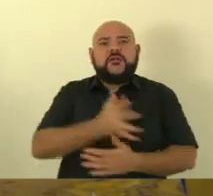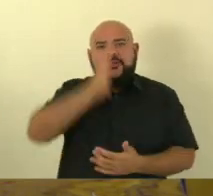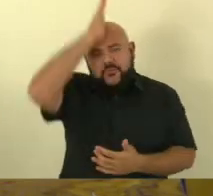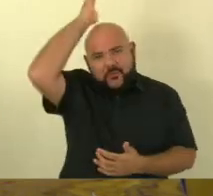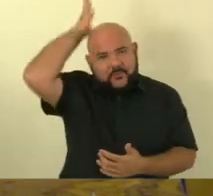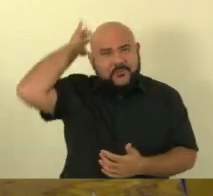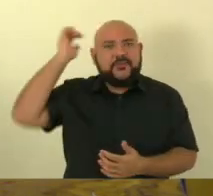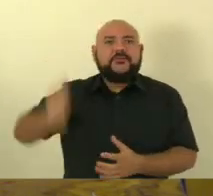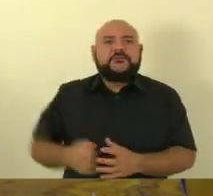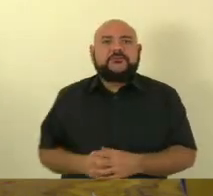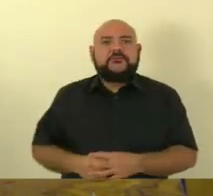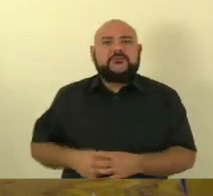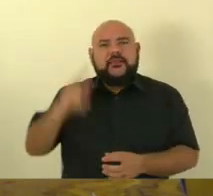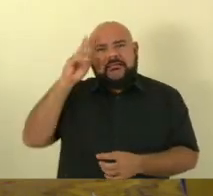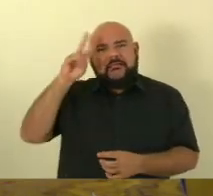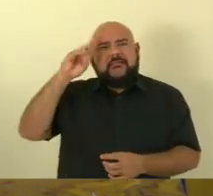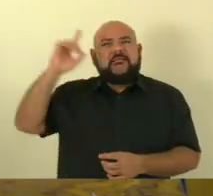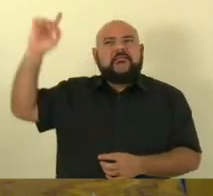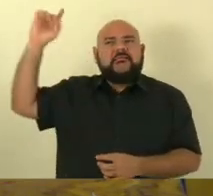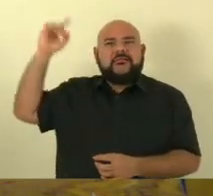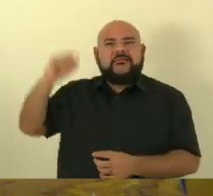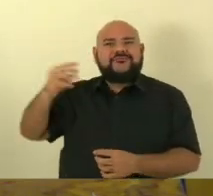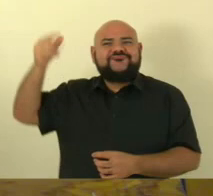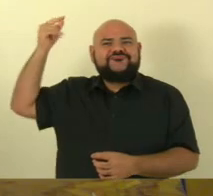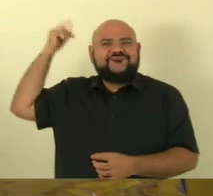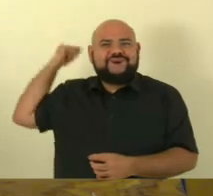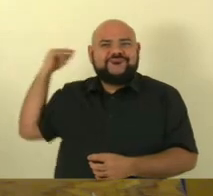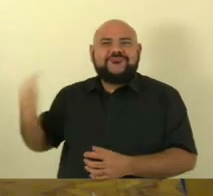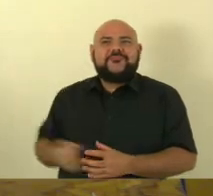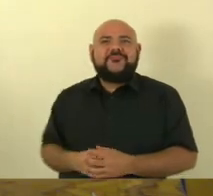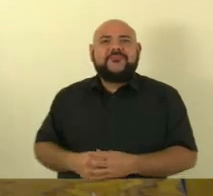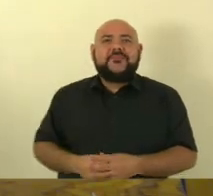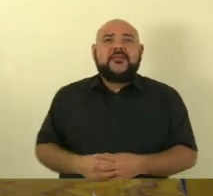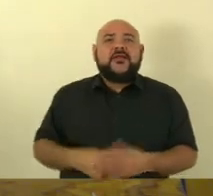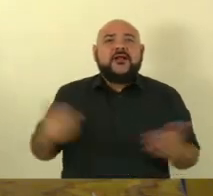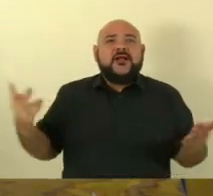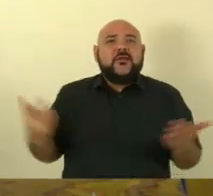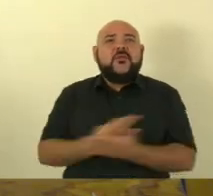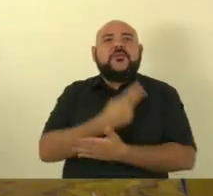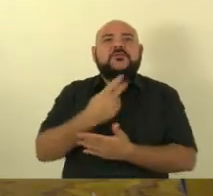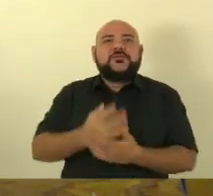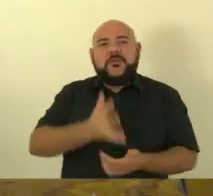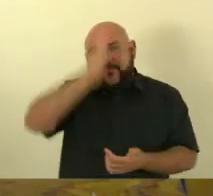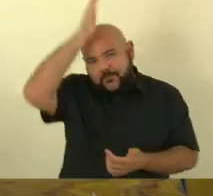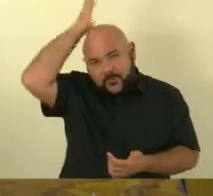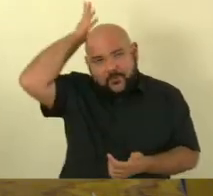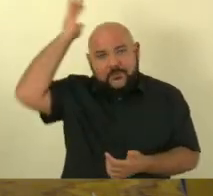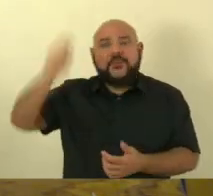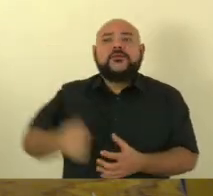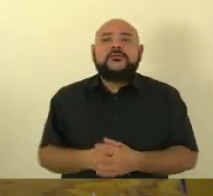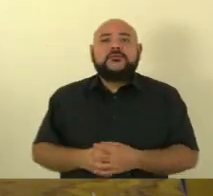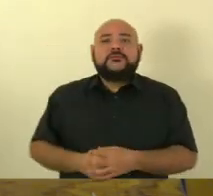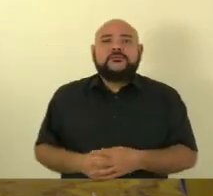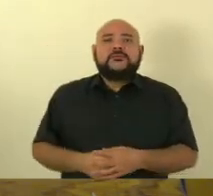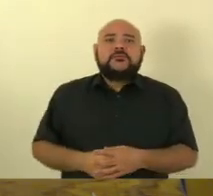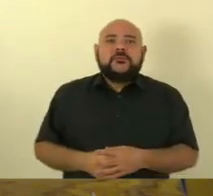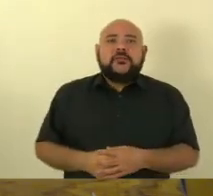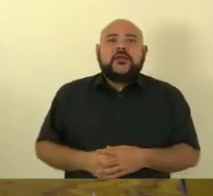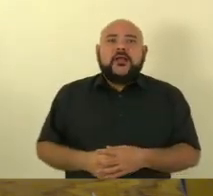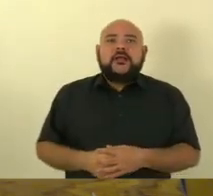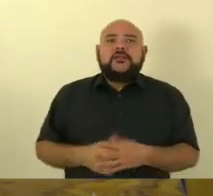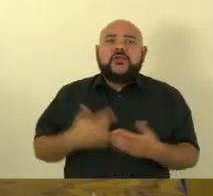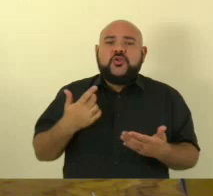quando os bombeiros militares separaram-se da polícia militar e começaram a caminhar sozinhos a situação foi